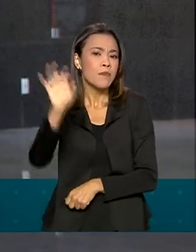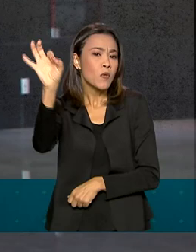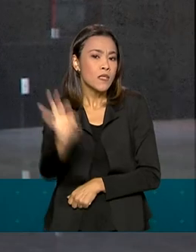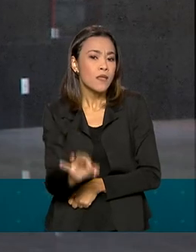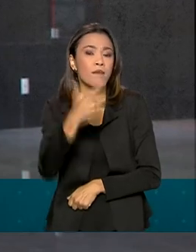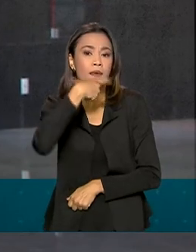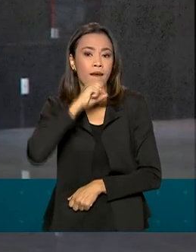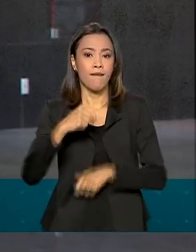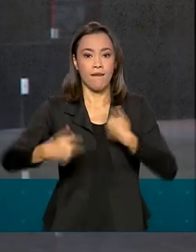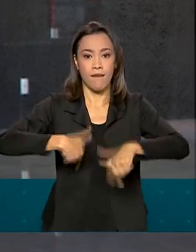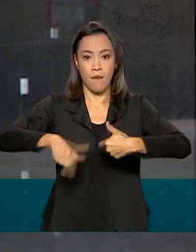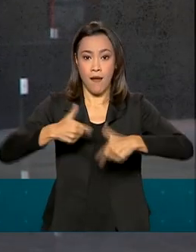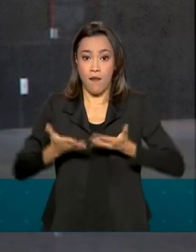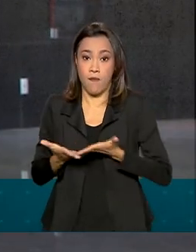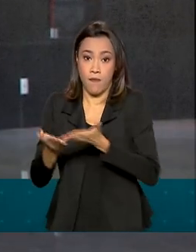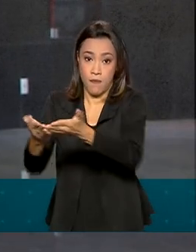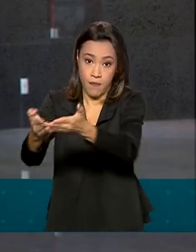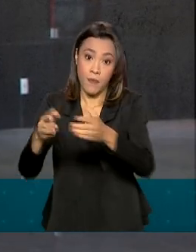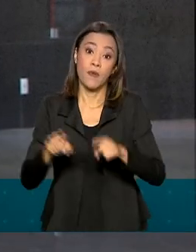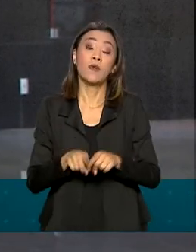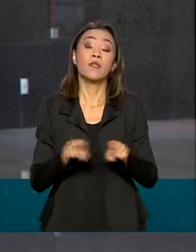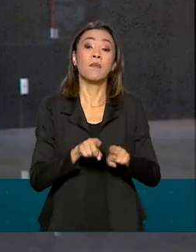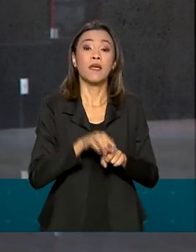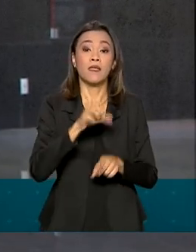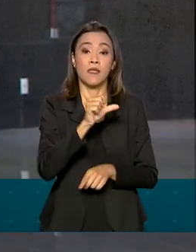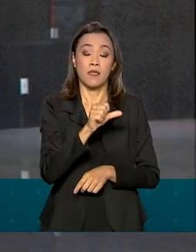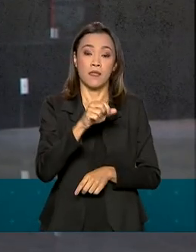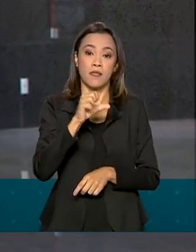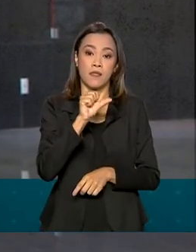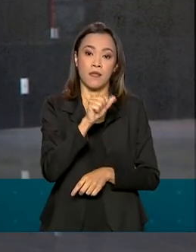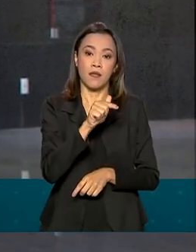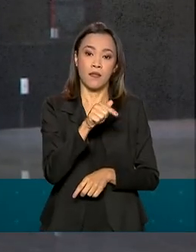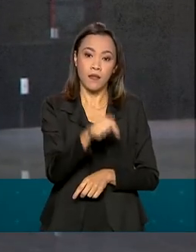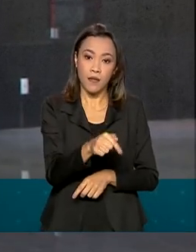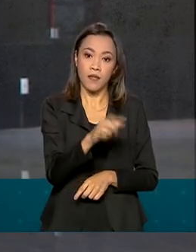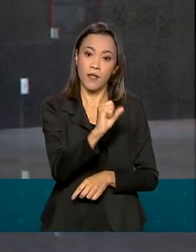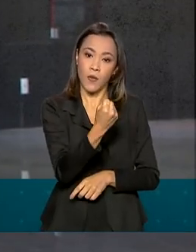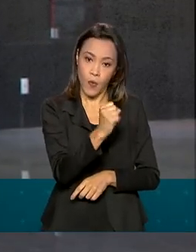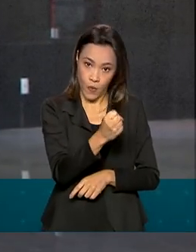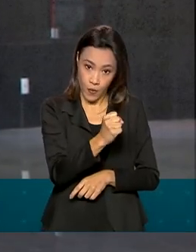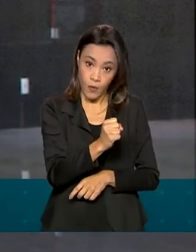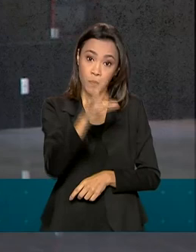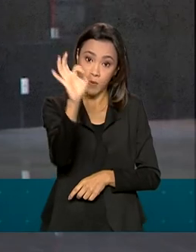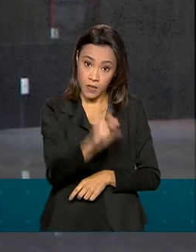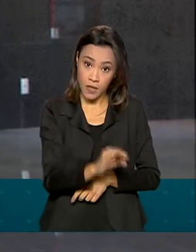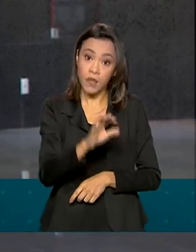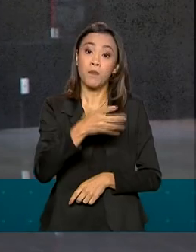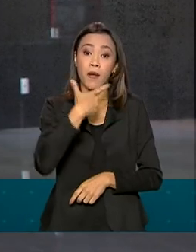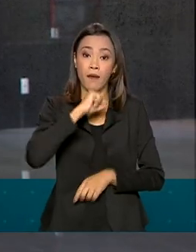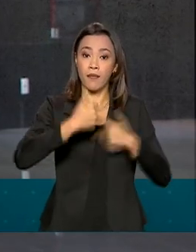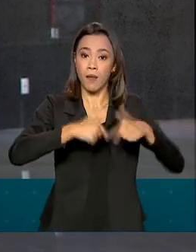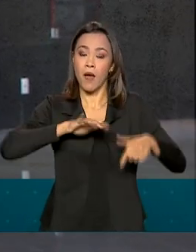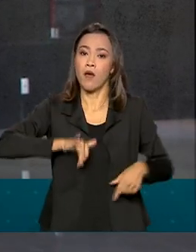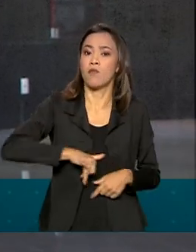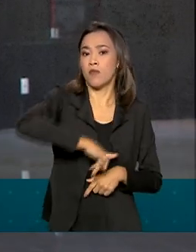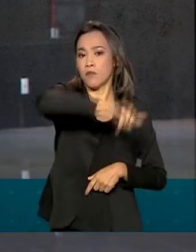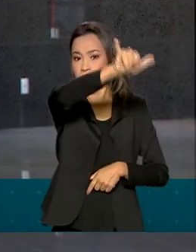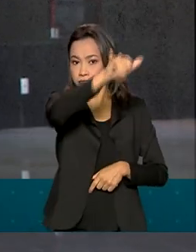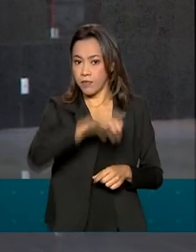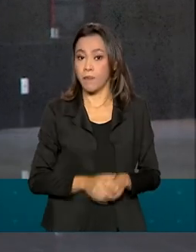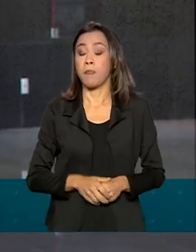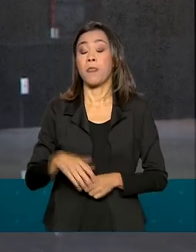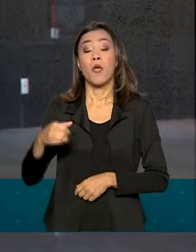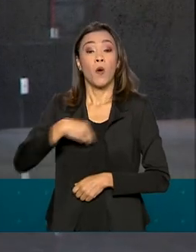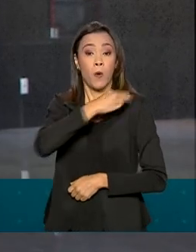dos portos e 78% dos trabalhadores dos aeroportos, do transporte aéreo. O ministro da Saúde, Marcelo Queiroga,